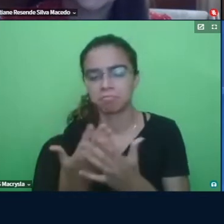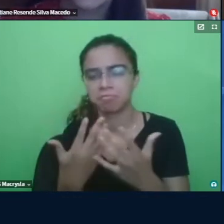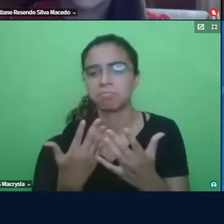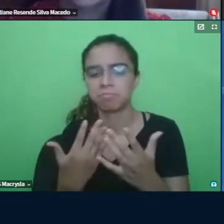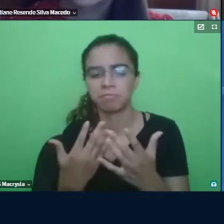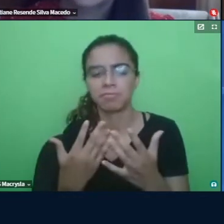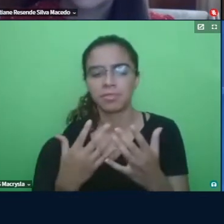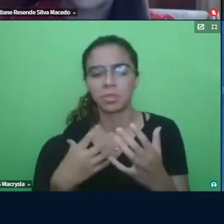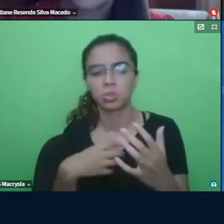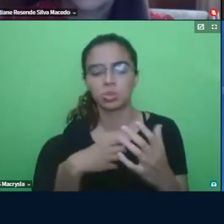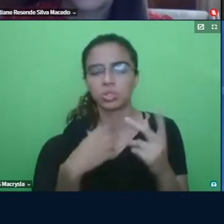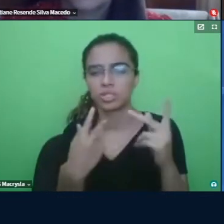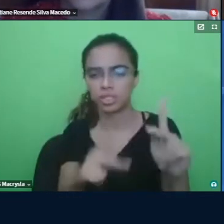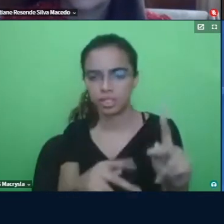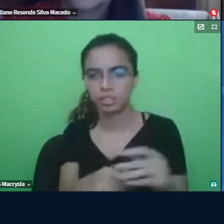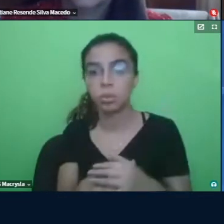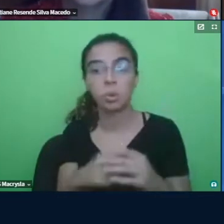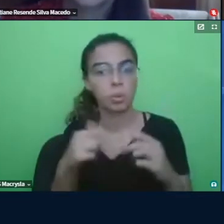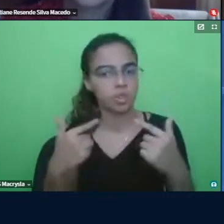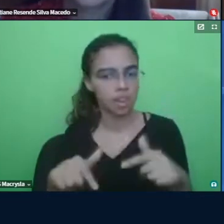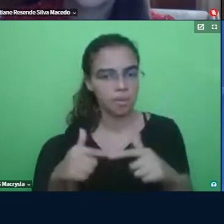o trabalho dela foi muito